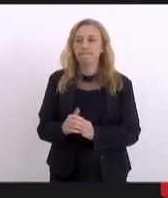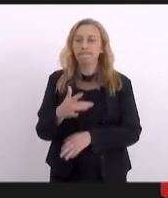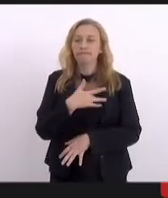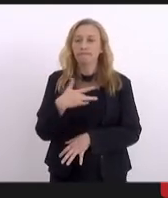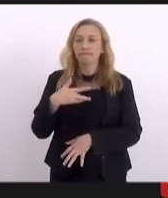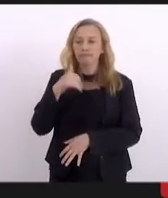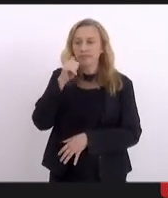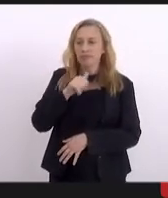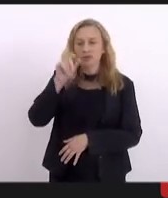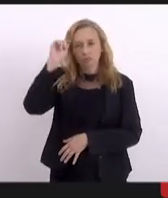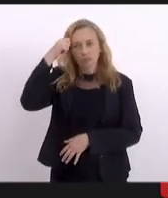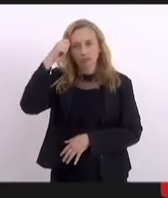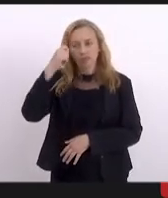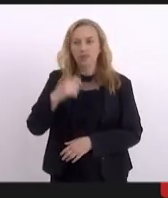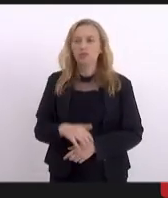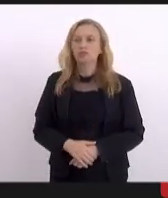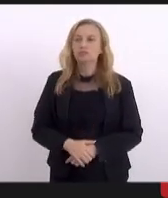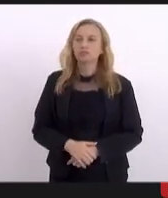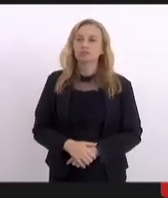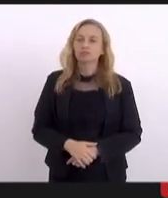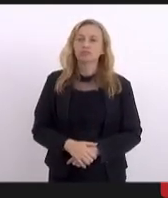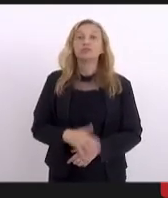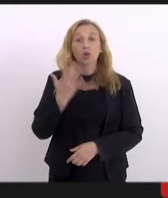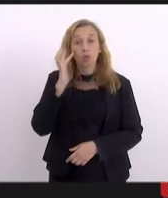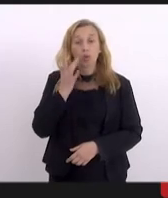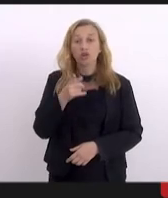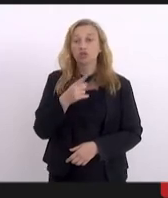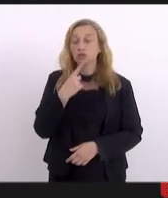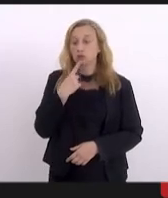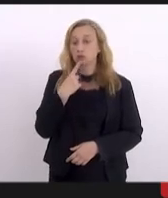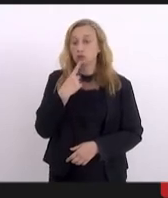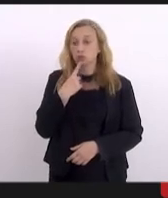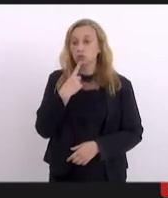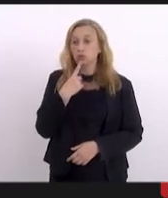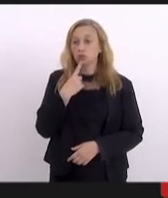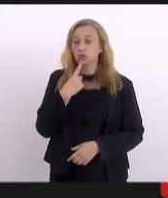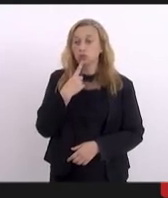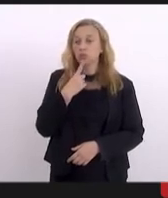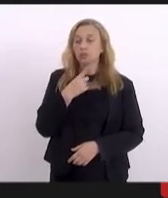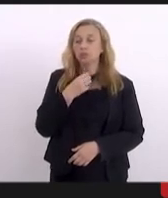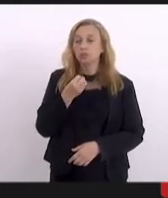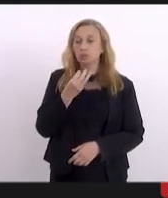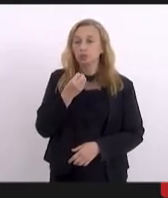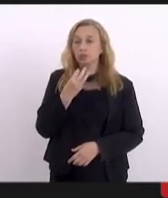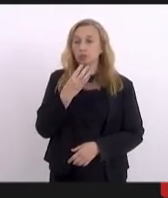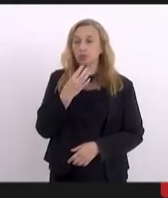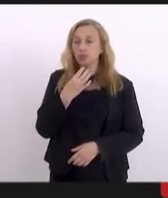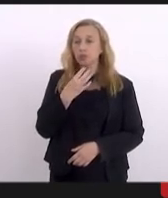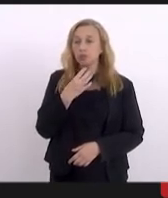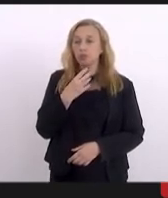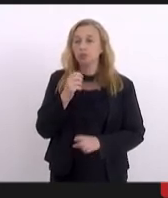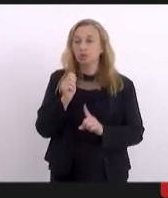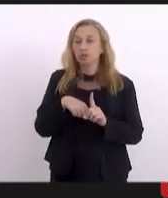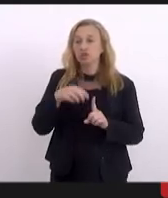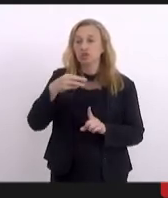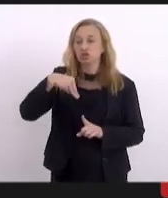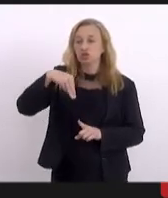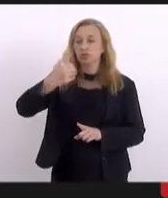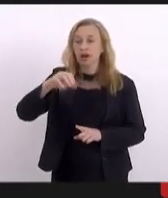mulher negra, eu acho muito pertinente a gente fazer em março, que é o mês da mulher,